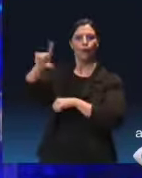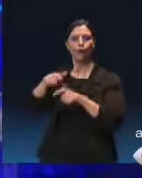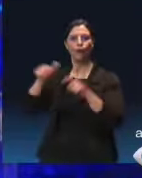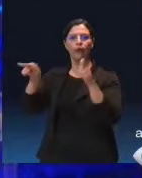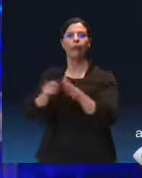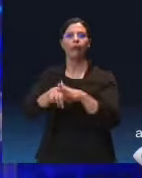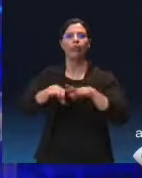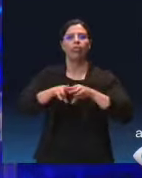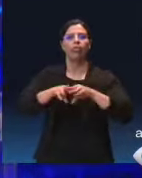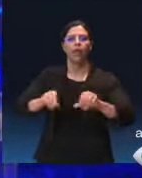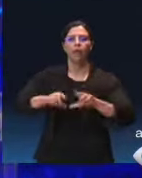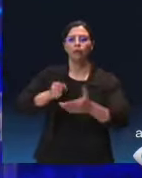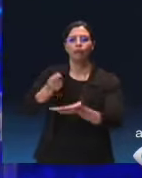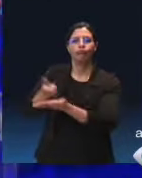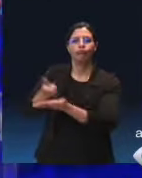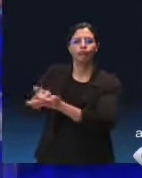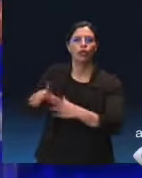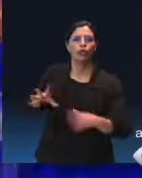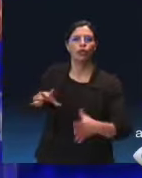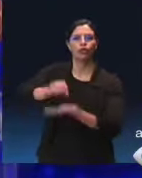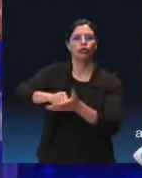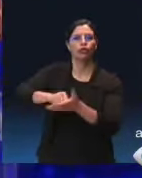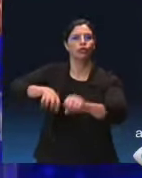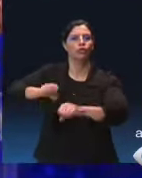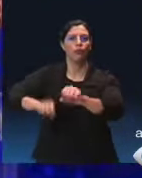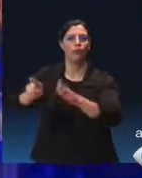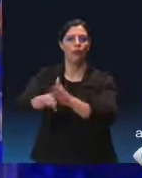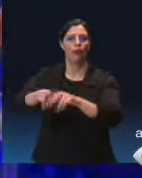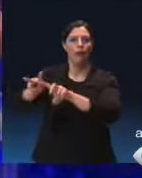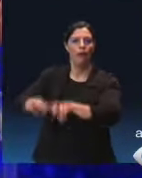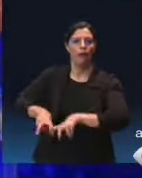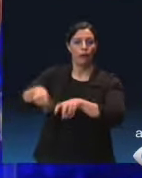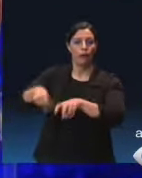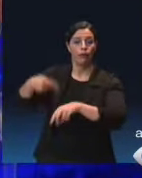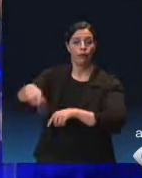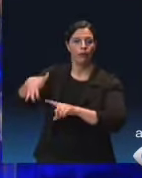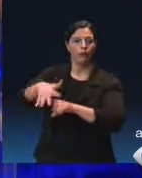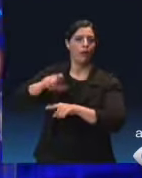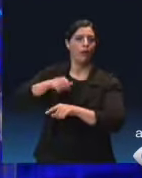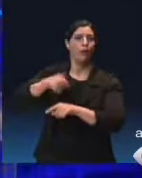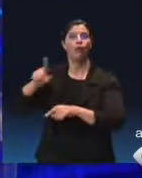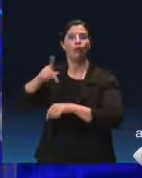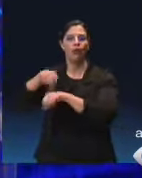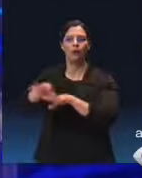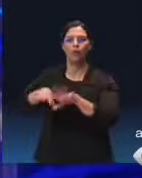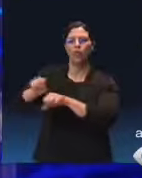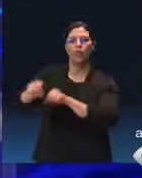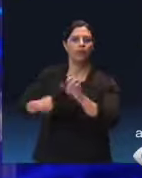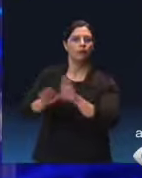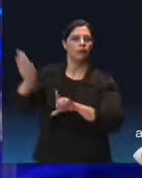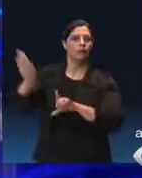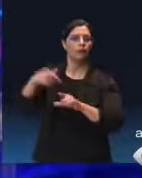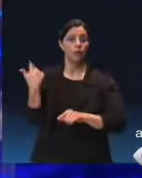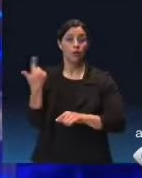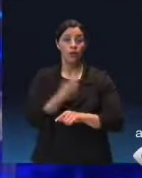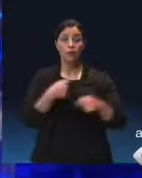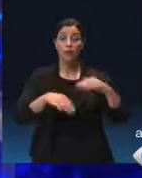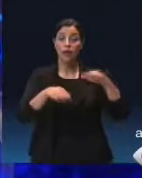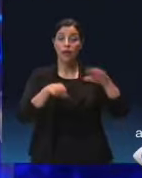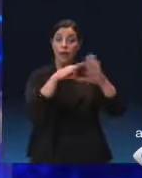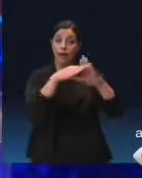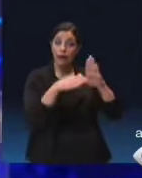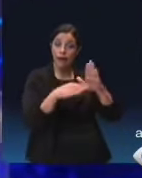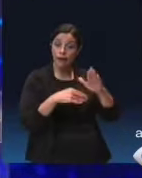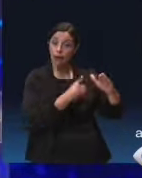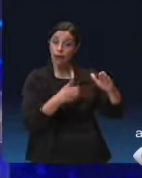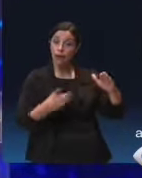as nossas terras, dominam toda a agricultura de escala. Nós temos que estabelecer